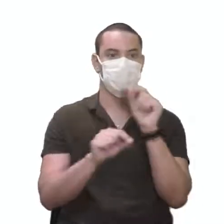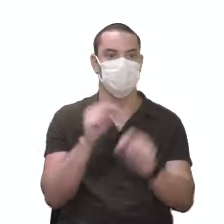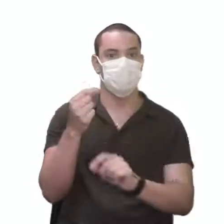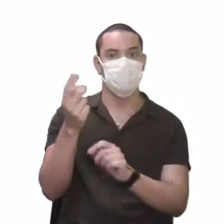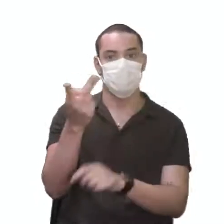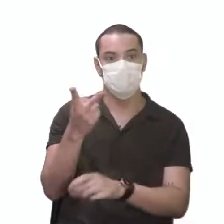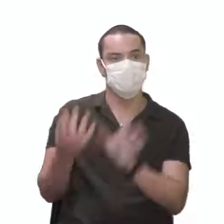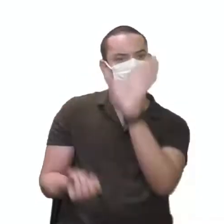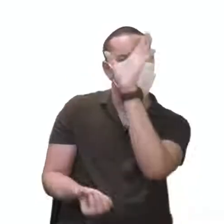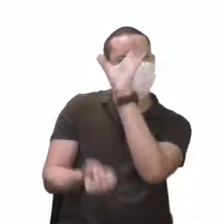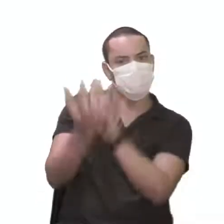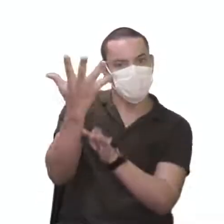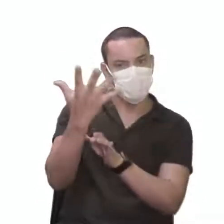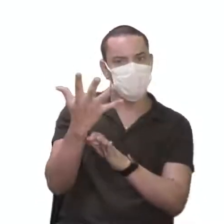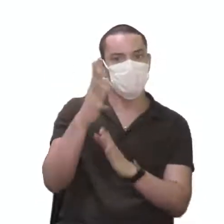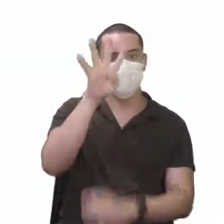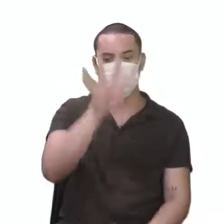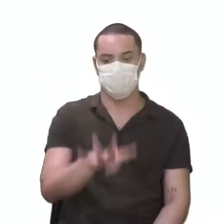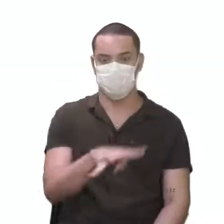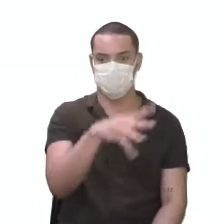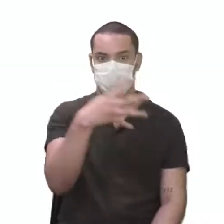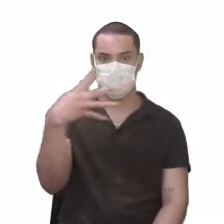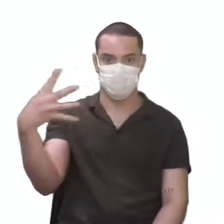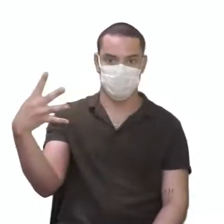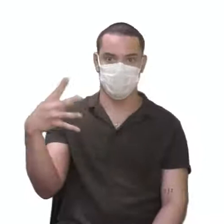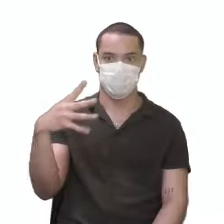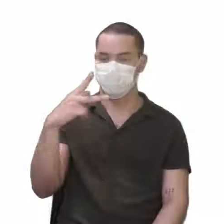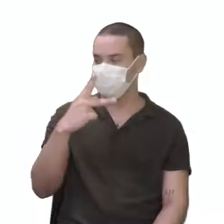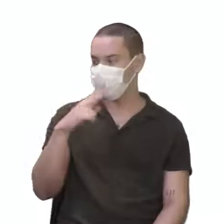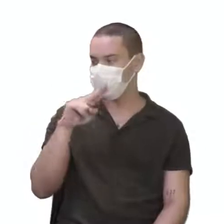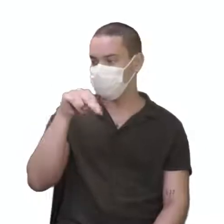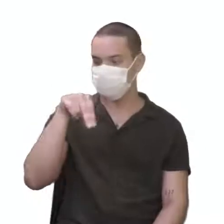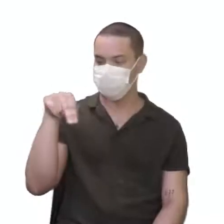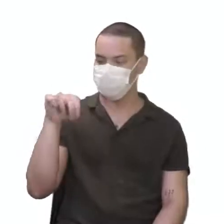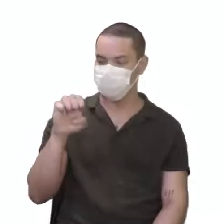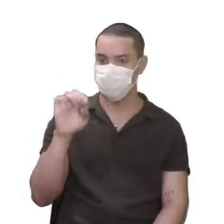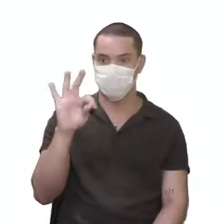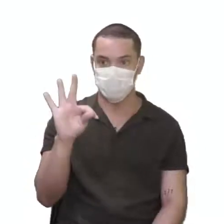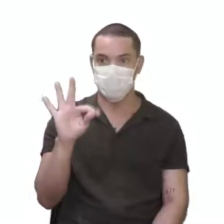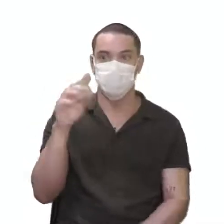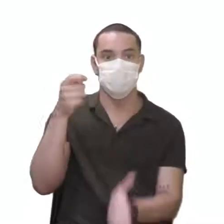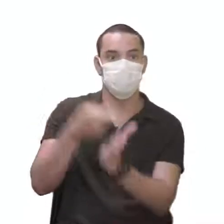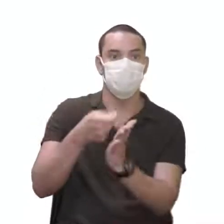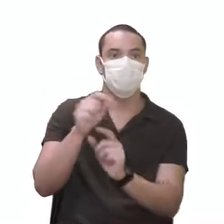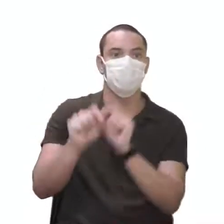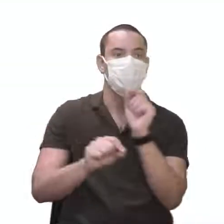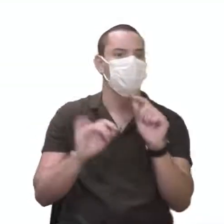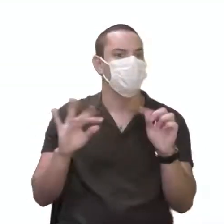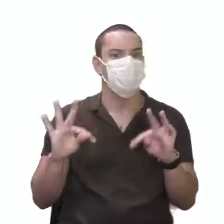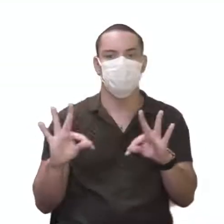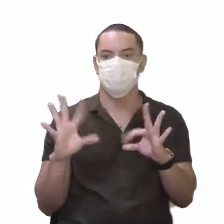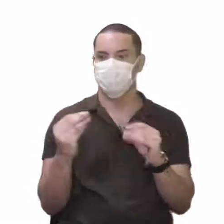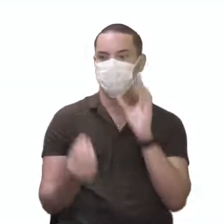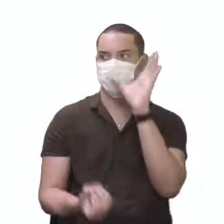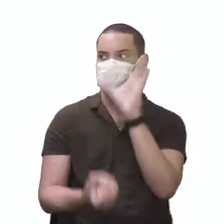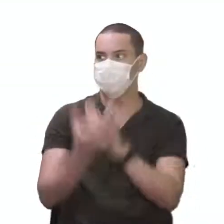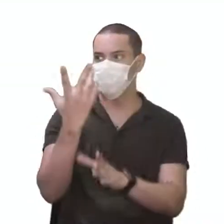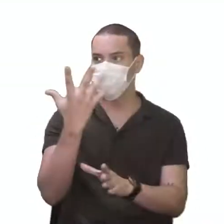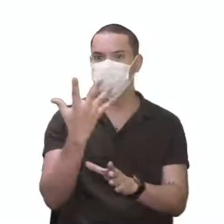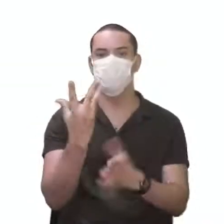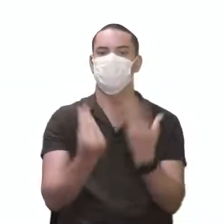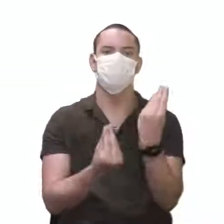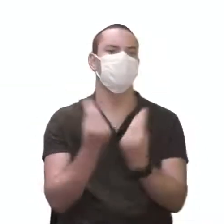criaram uma tabela, a tabela de Pinê, onde eles estabeleceram a formação de todos os gametas.